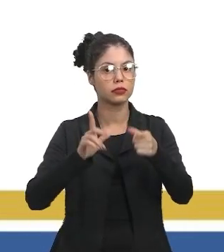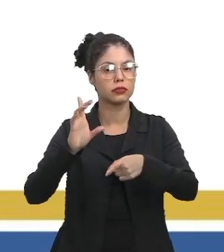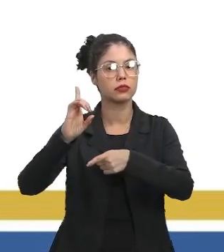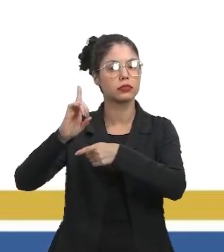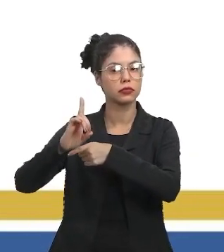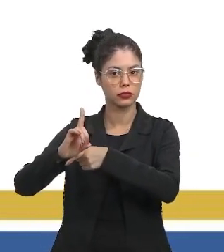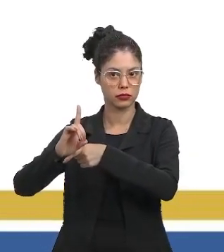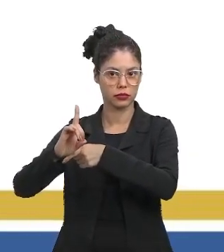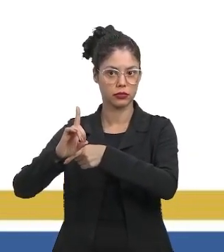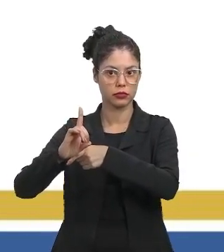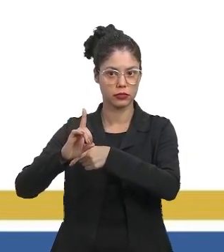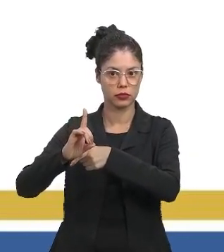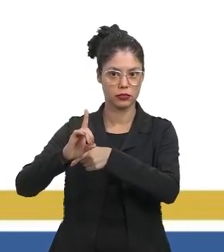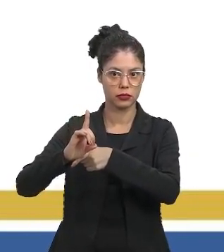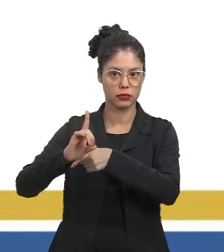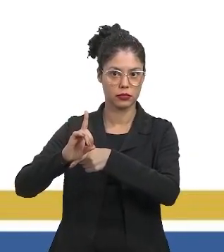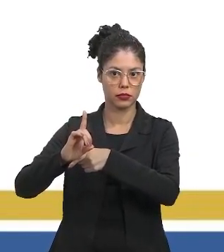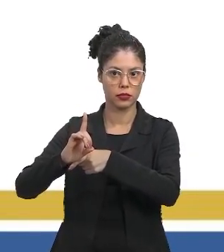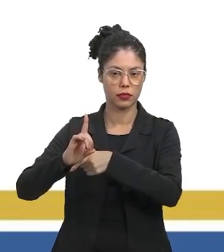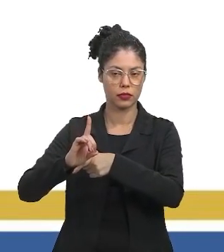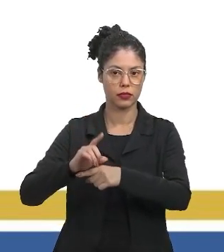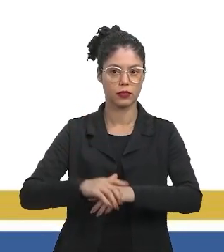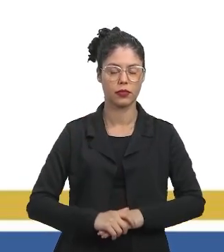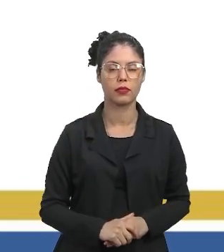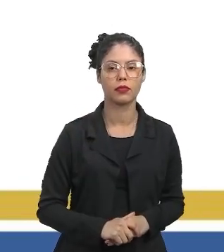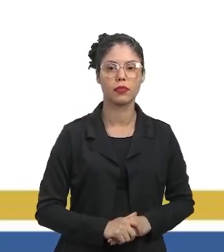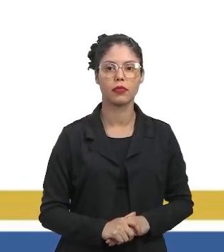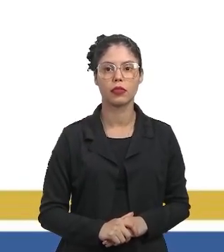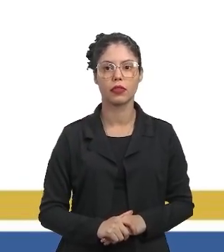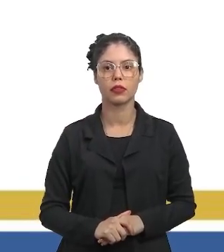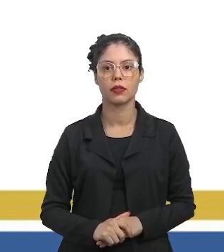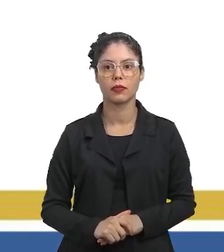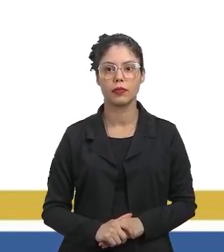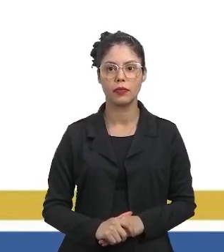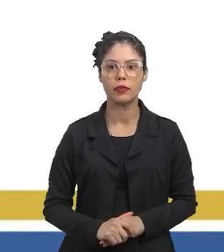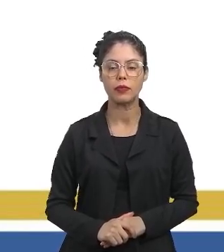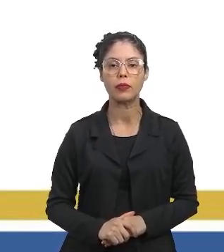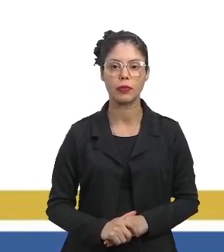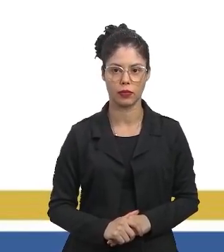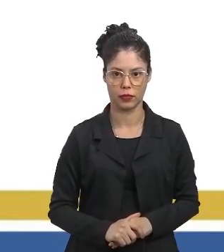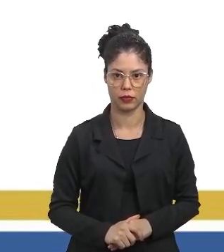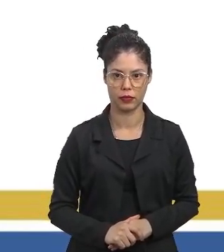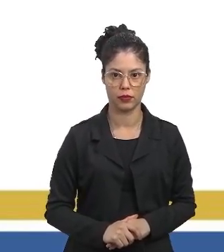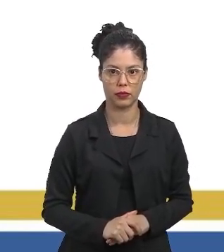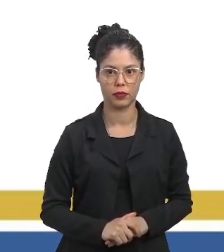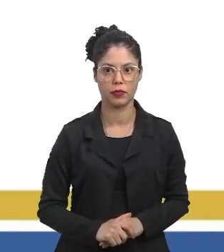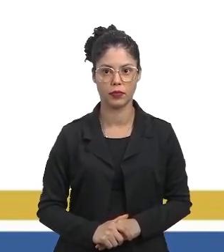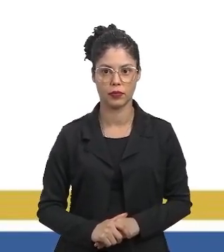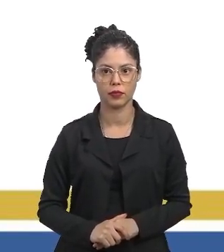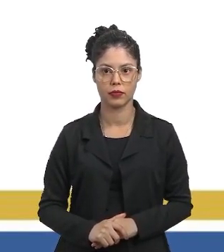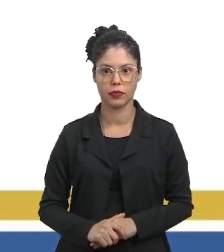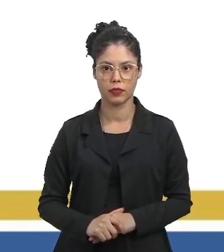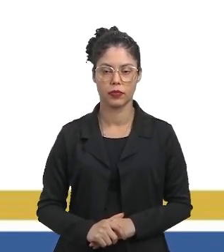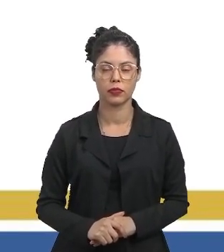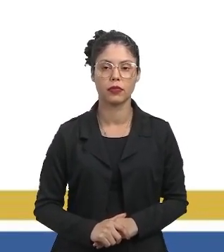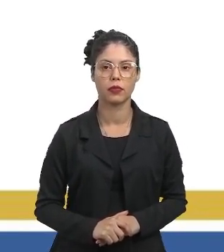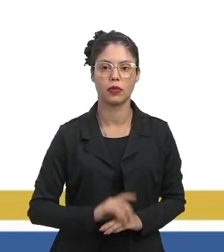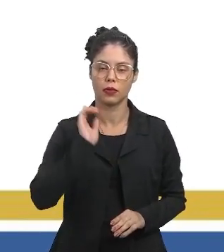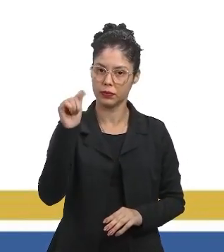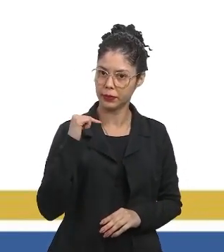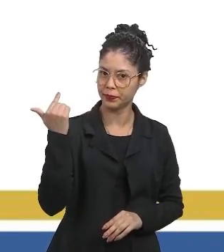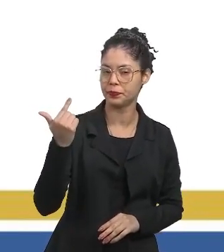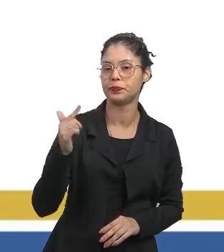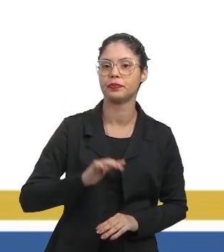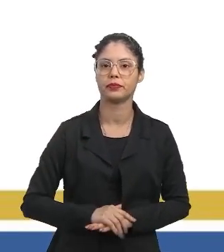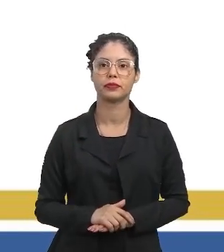correta. Qual seria? Acertou quem colocou letra D. Ok? Vamos para a